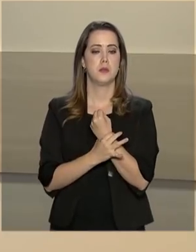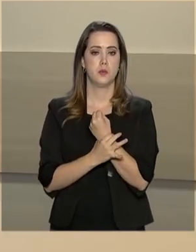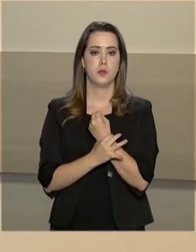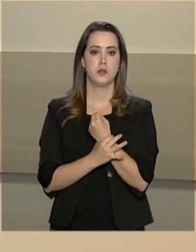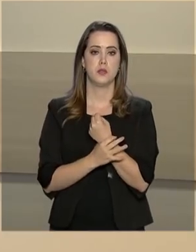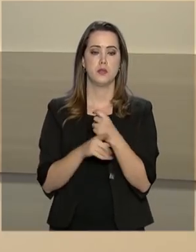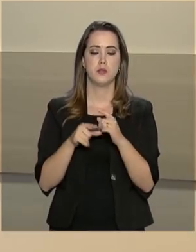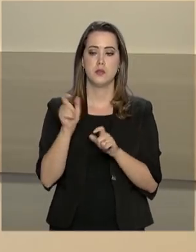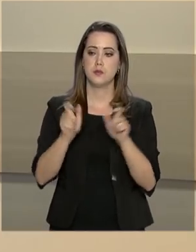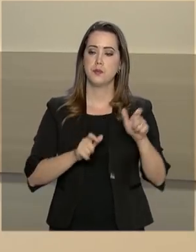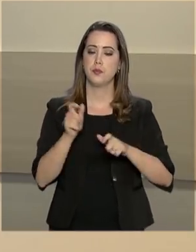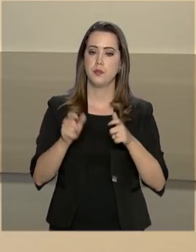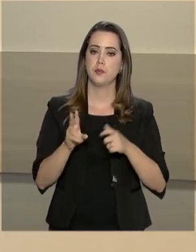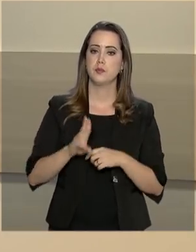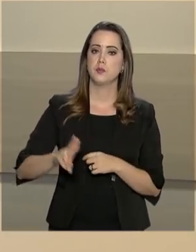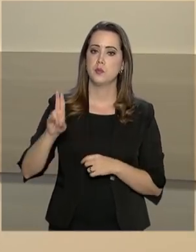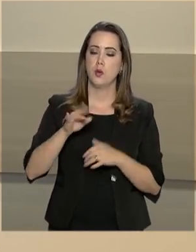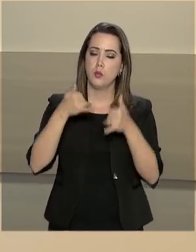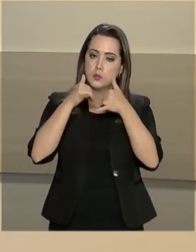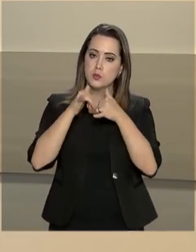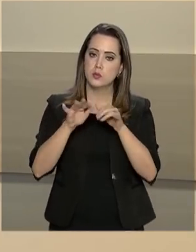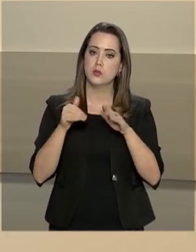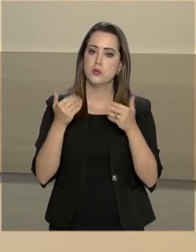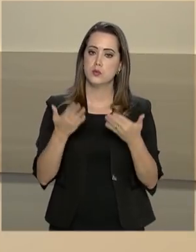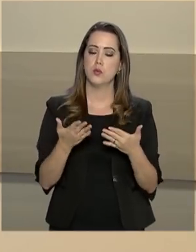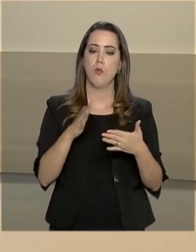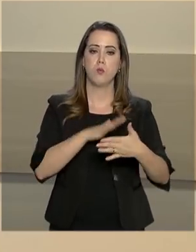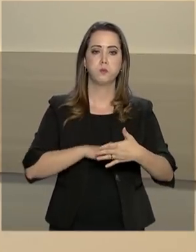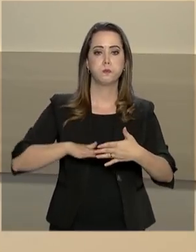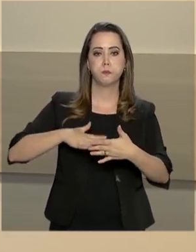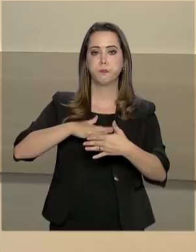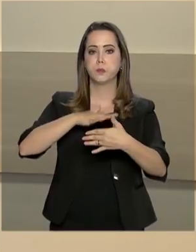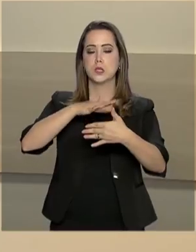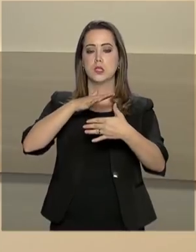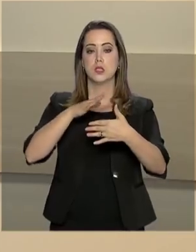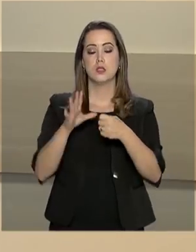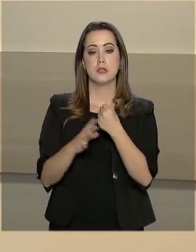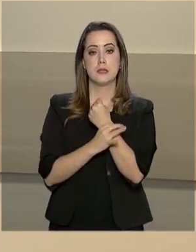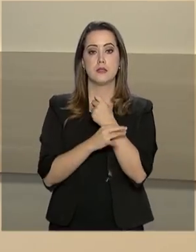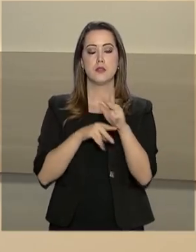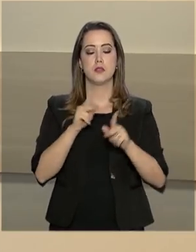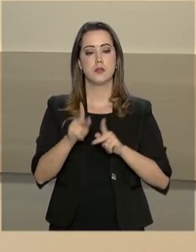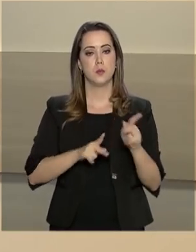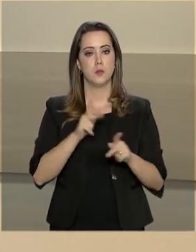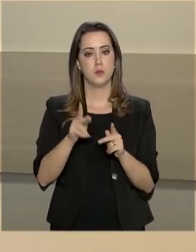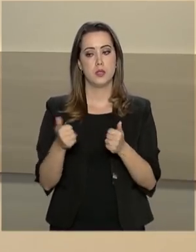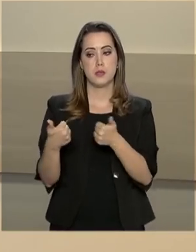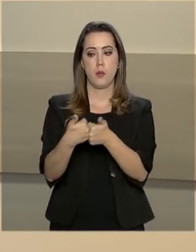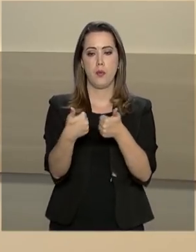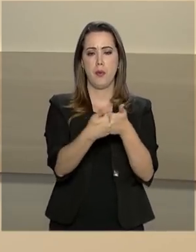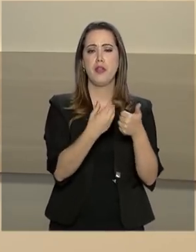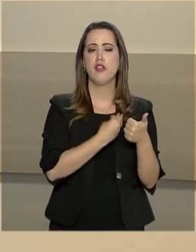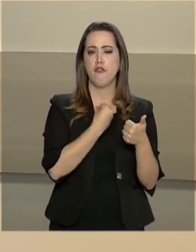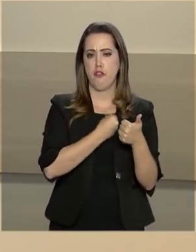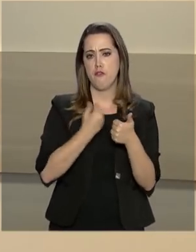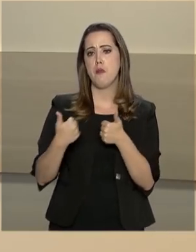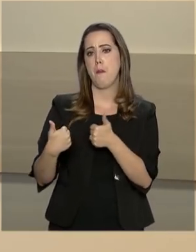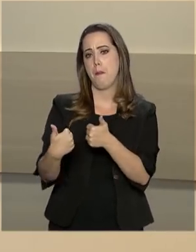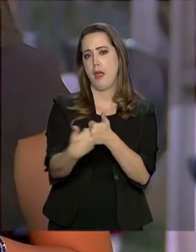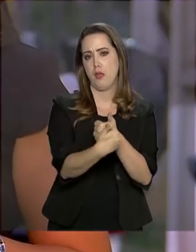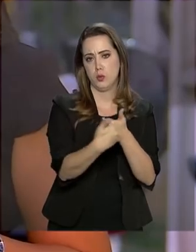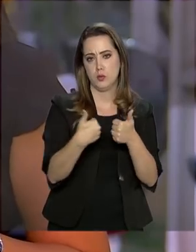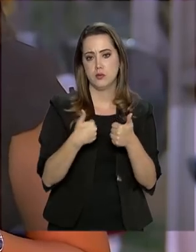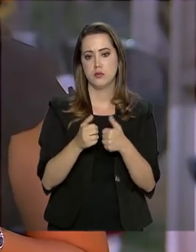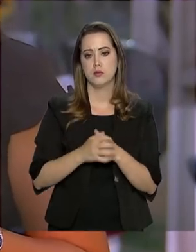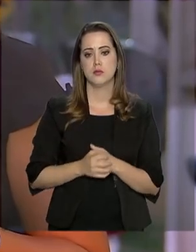do consumidor de energia elétrica e, no caso das barragens, a segurança da população próxima ao empreendimento.